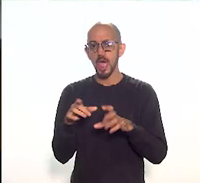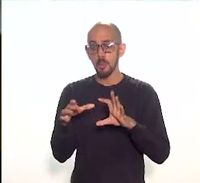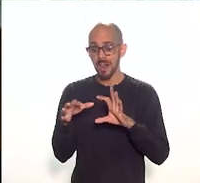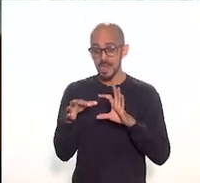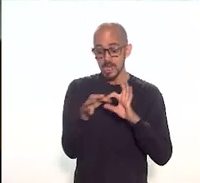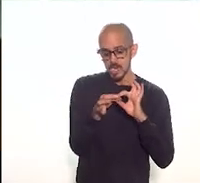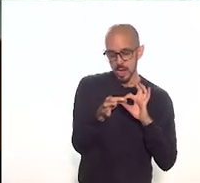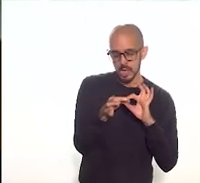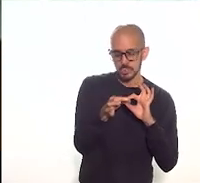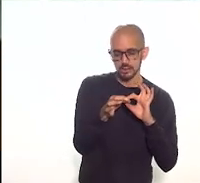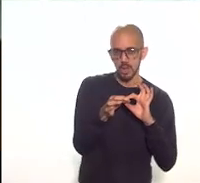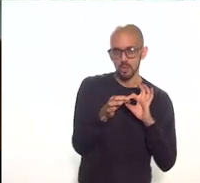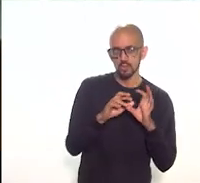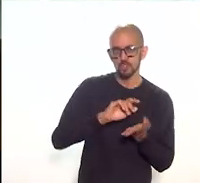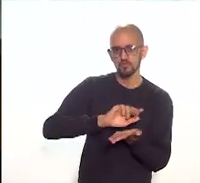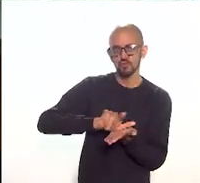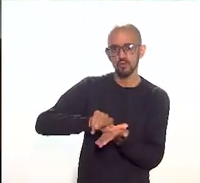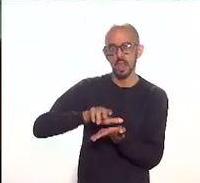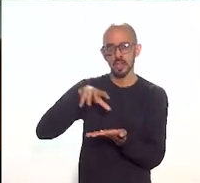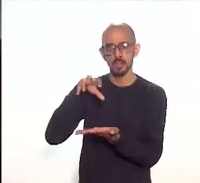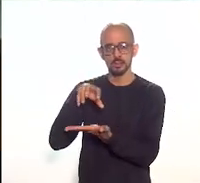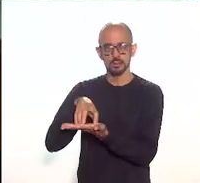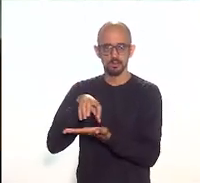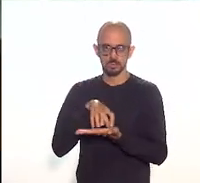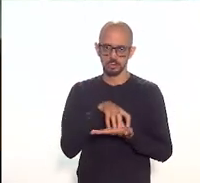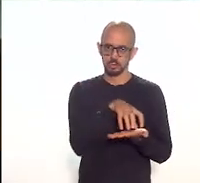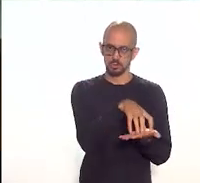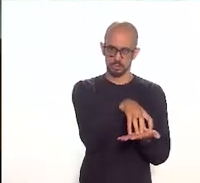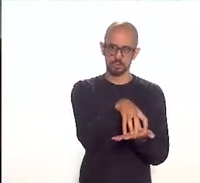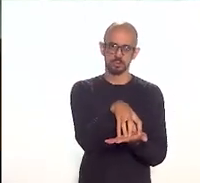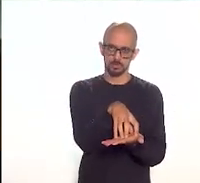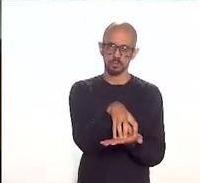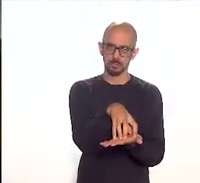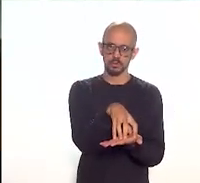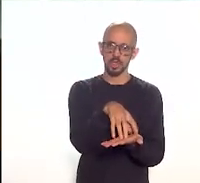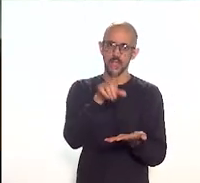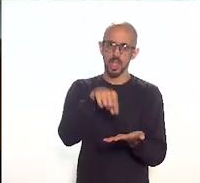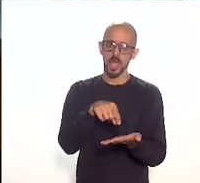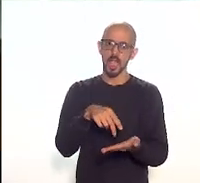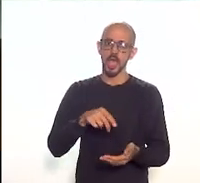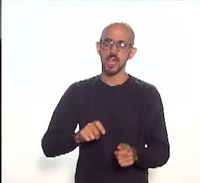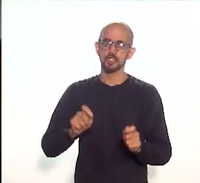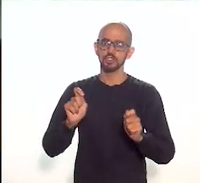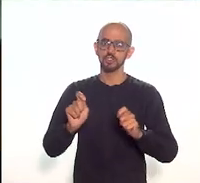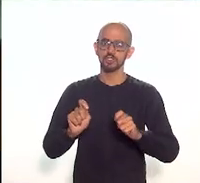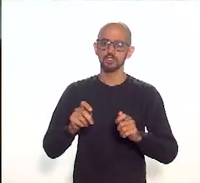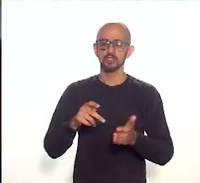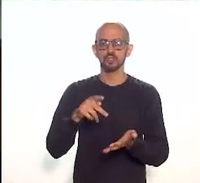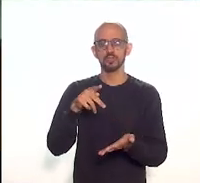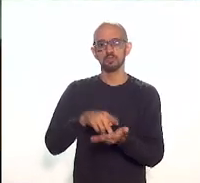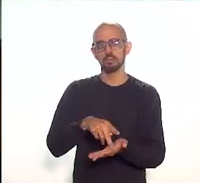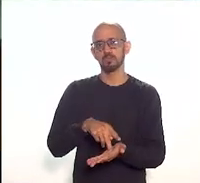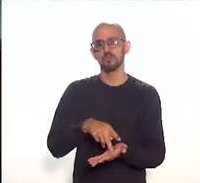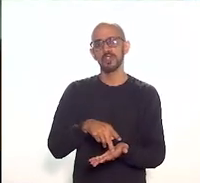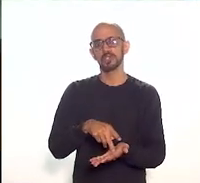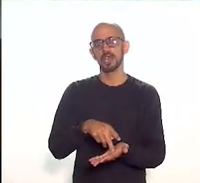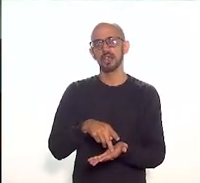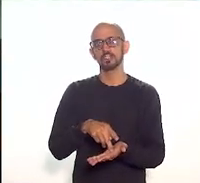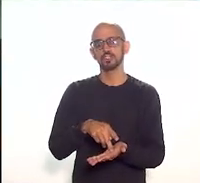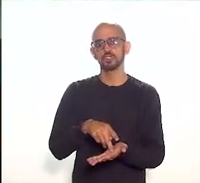muito oportuno, acho que é, de fato, uma possibilidade desse projeto ser um